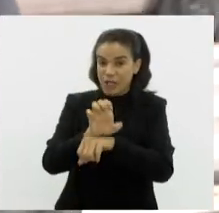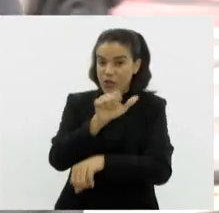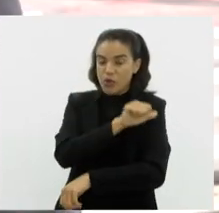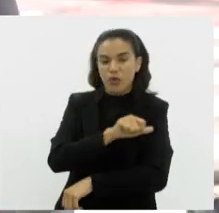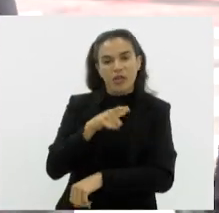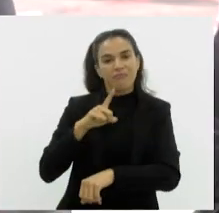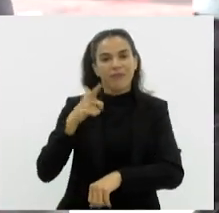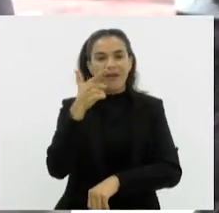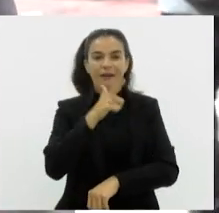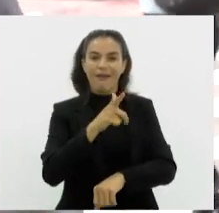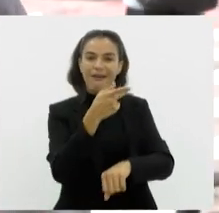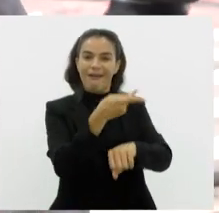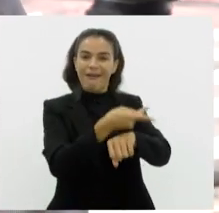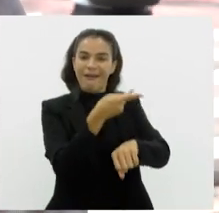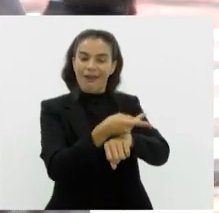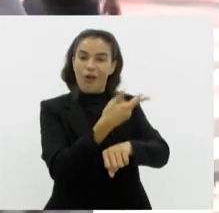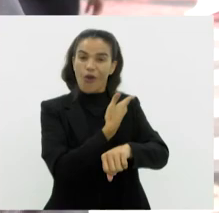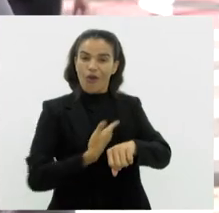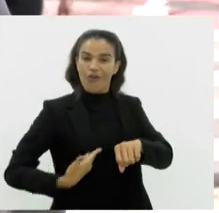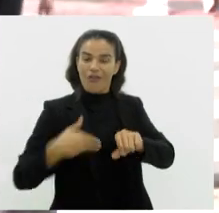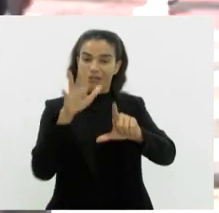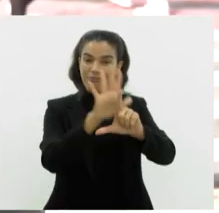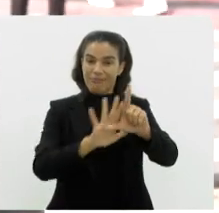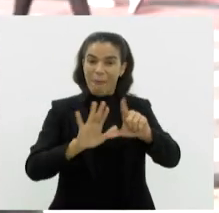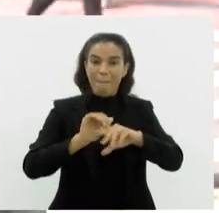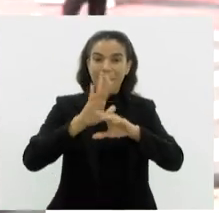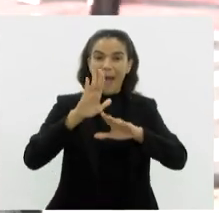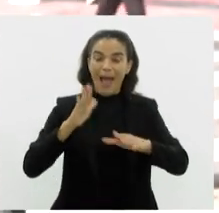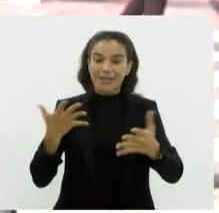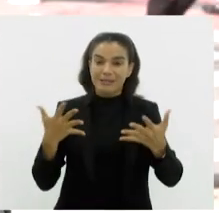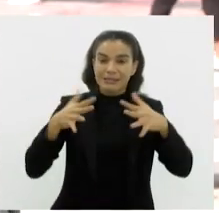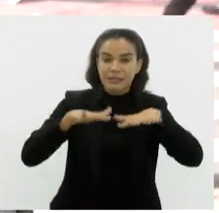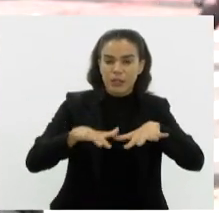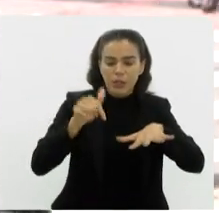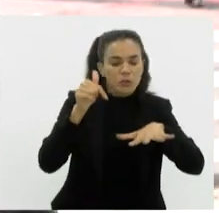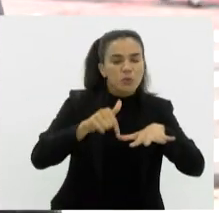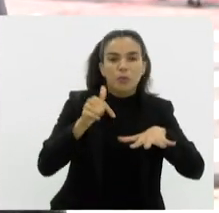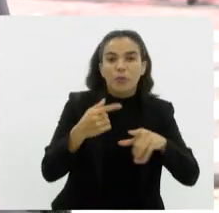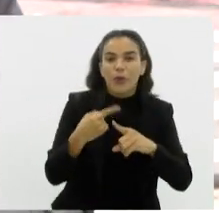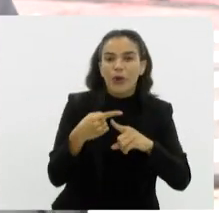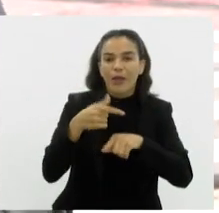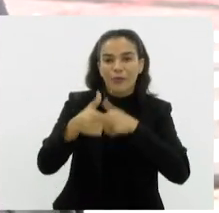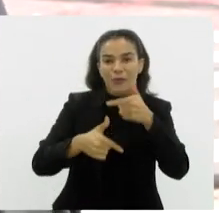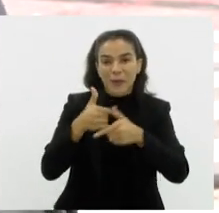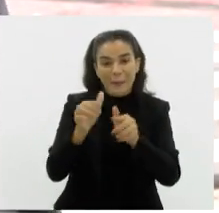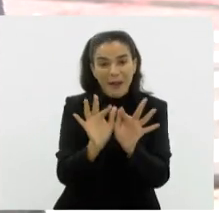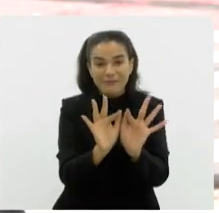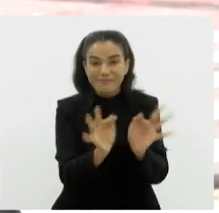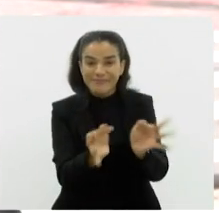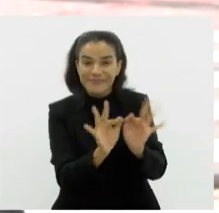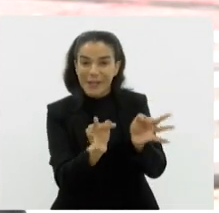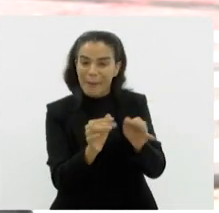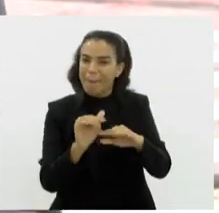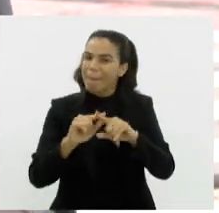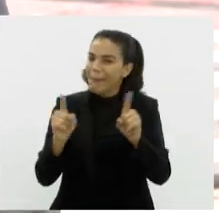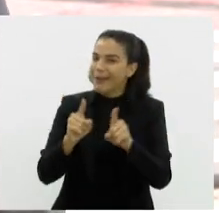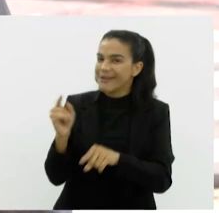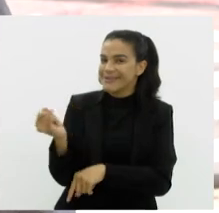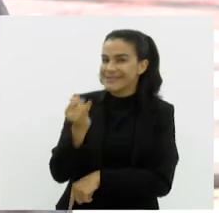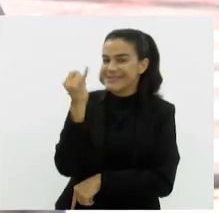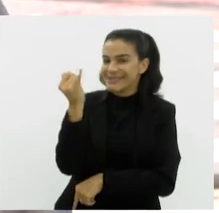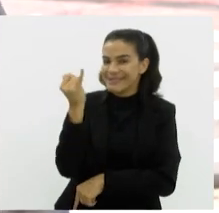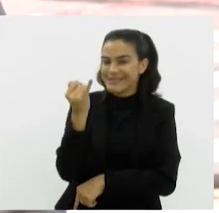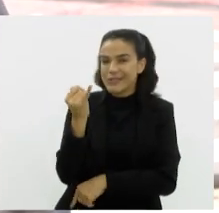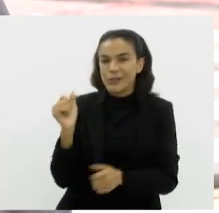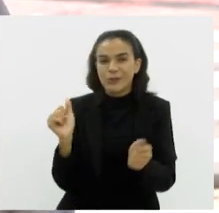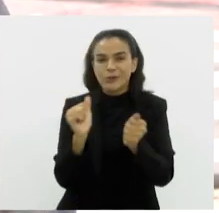premiado como o programa de governo digital mais inclusivo do país. Porque a gente fez um trabalho que é simples, mas que muito importante. A gente,